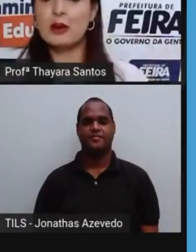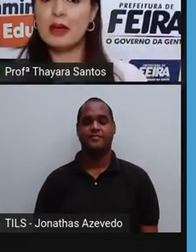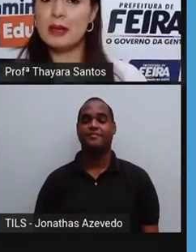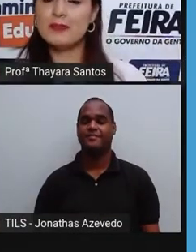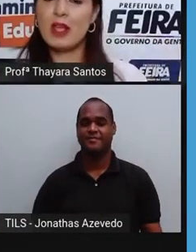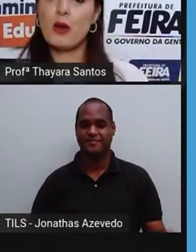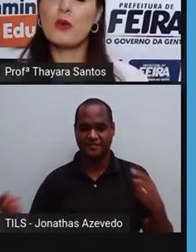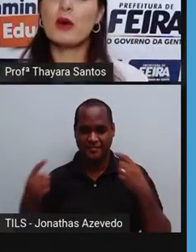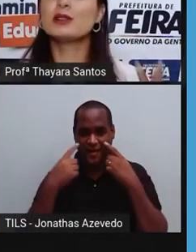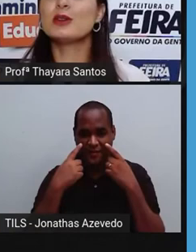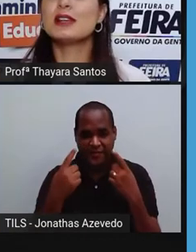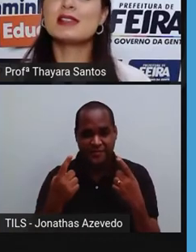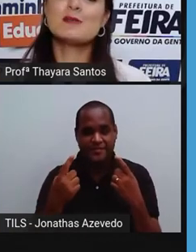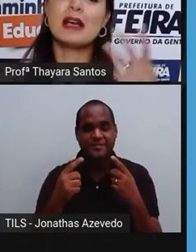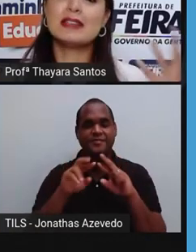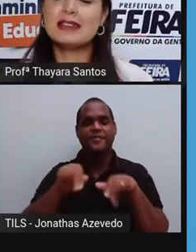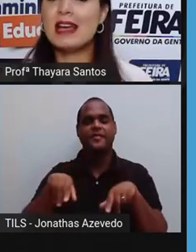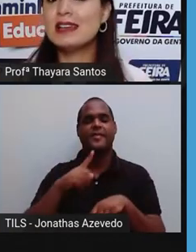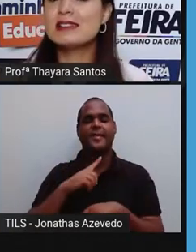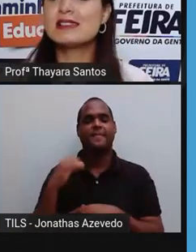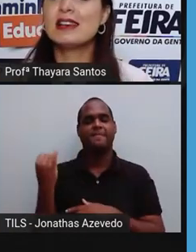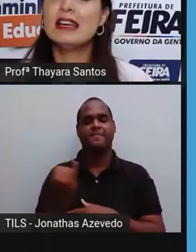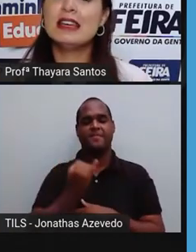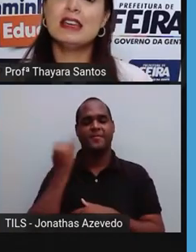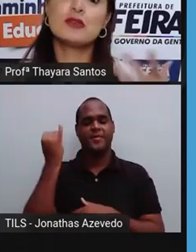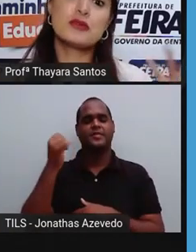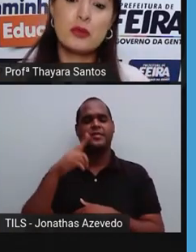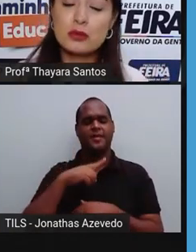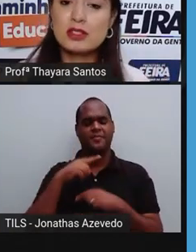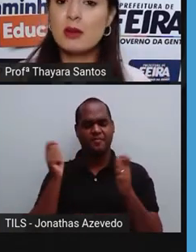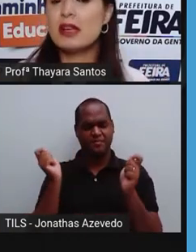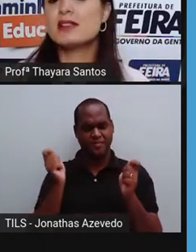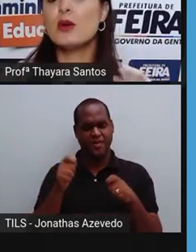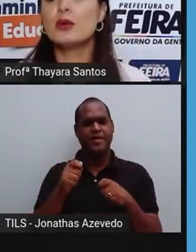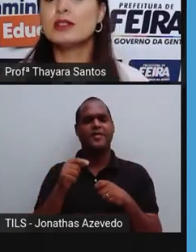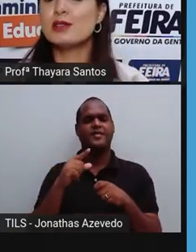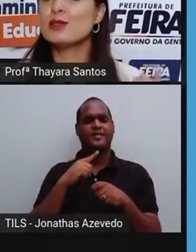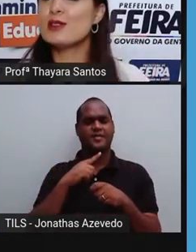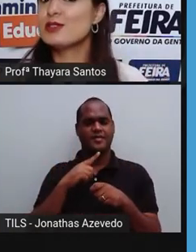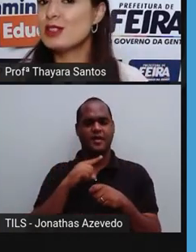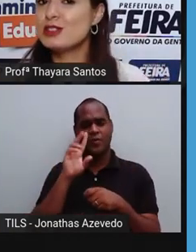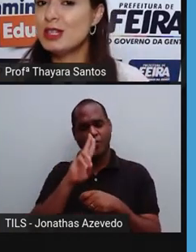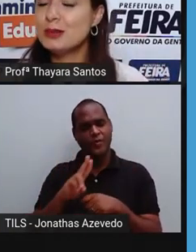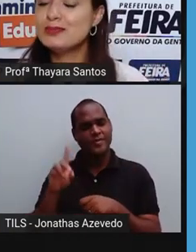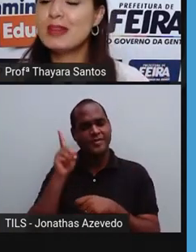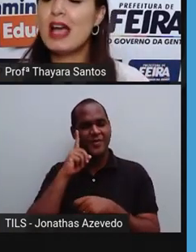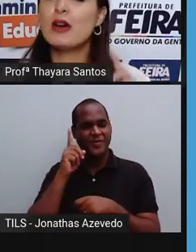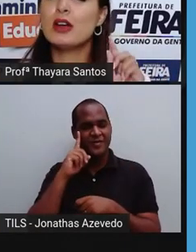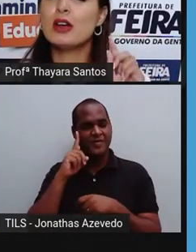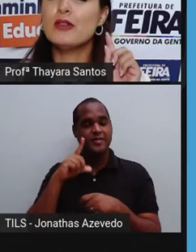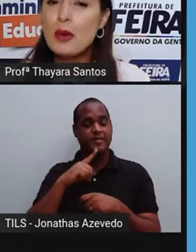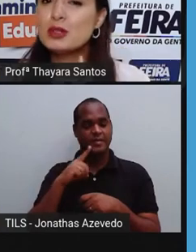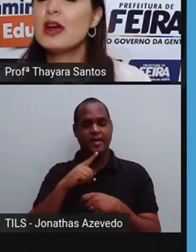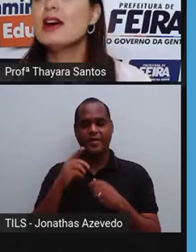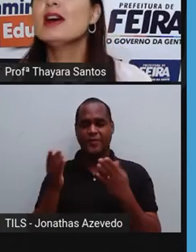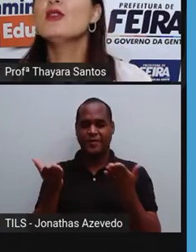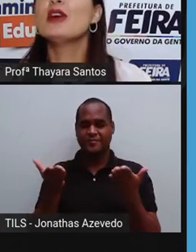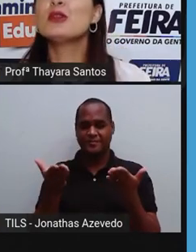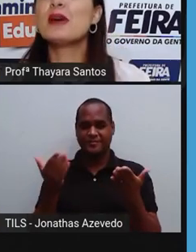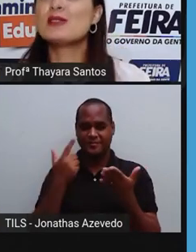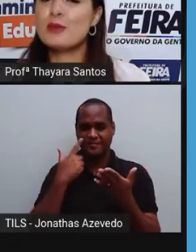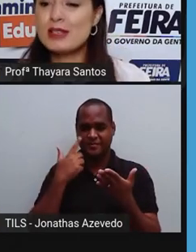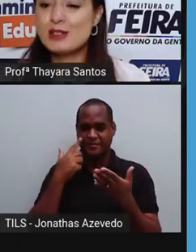Viram aí o quanto essas bactérias e os fungos também são úteis no nosso dia a dia? Agora vamos continuar